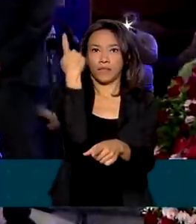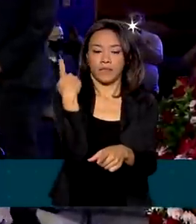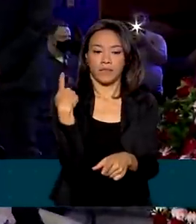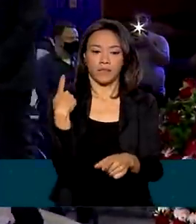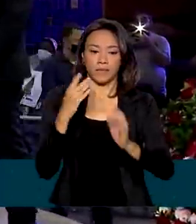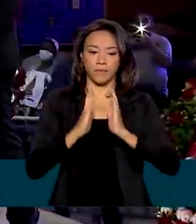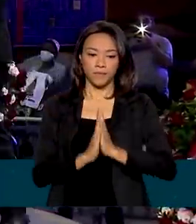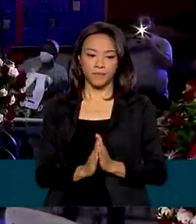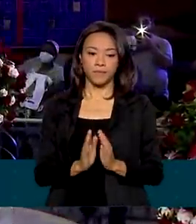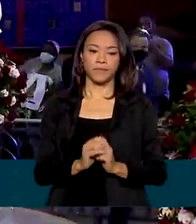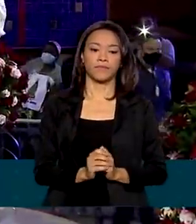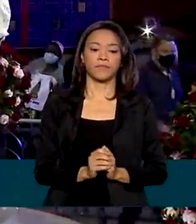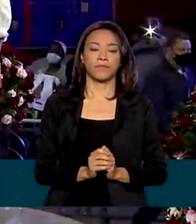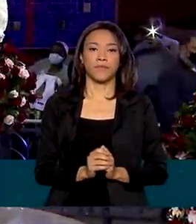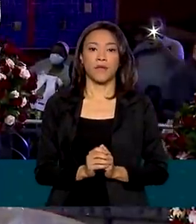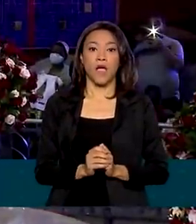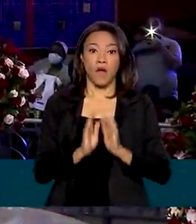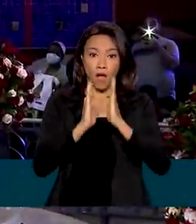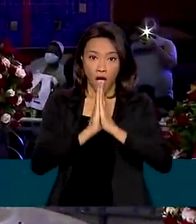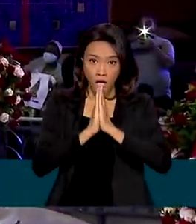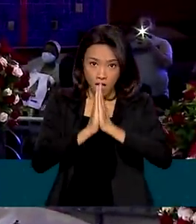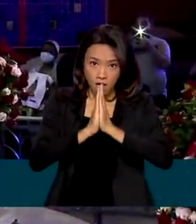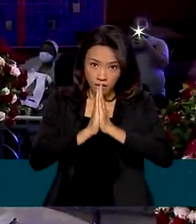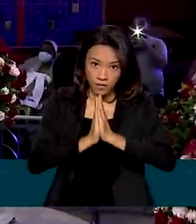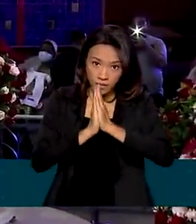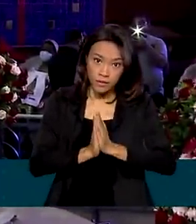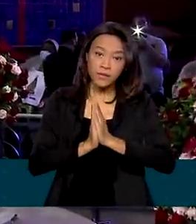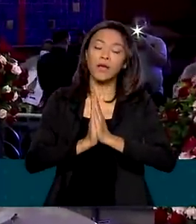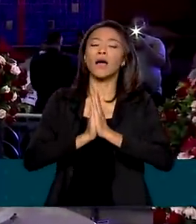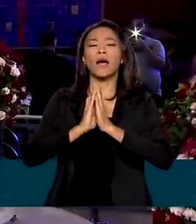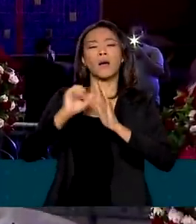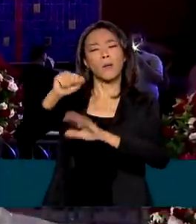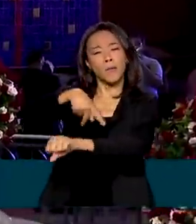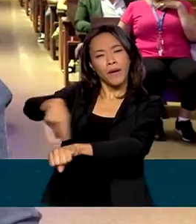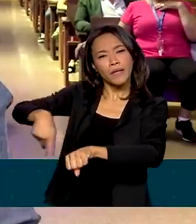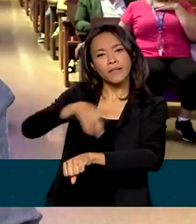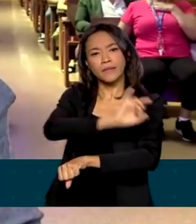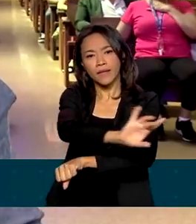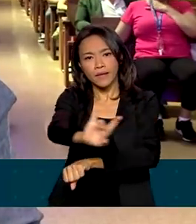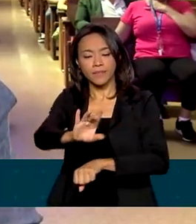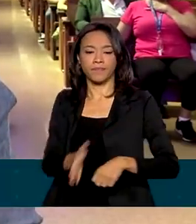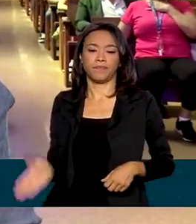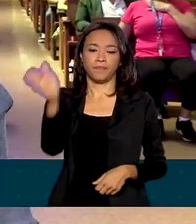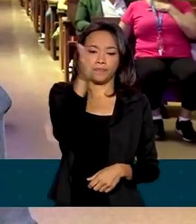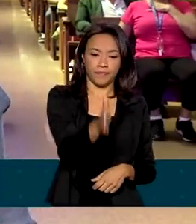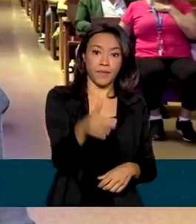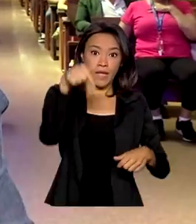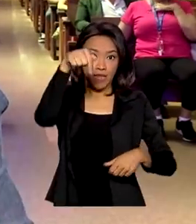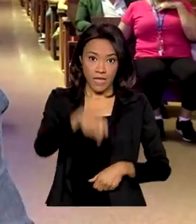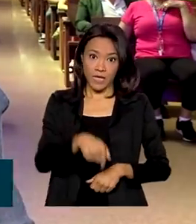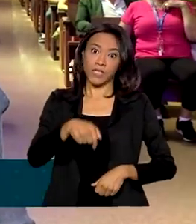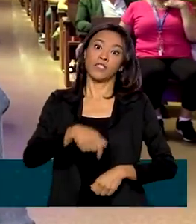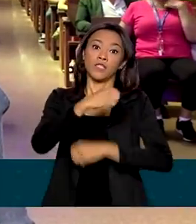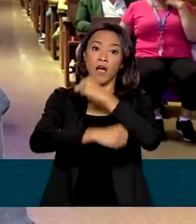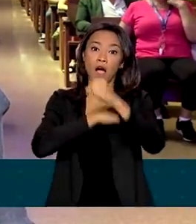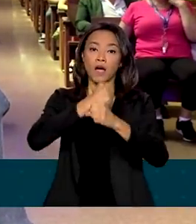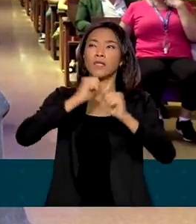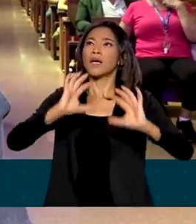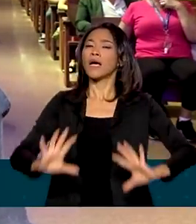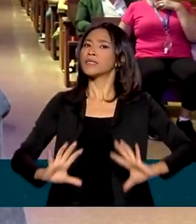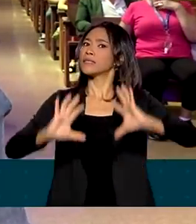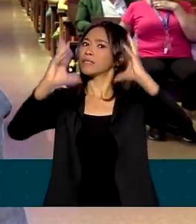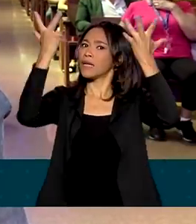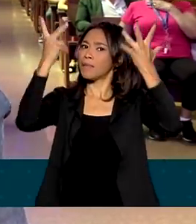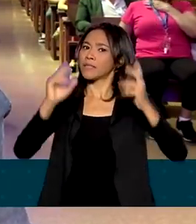rezar, consagrando o Brasil, a nossa pátria, cada um de nós. Neste ano, as celebrações foram acompanhadas de